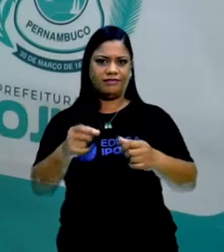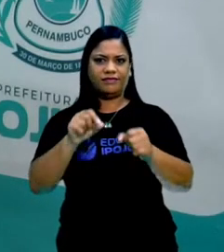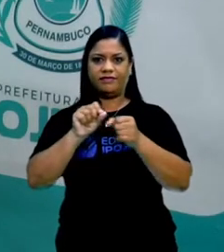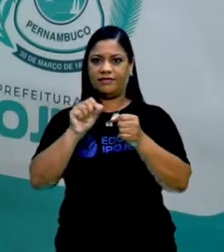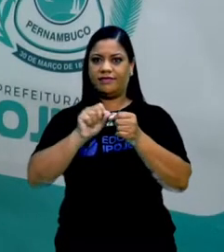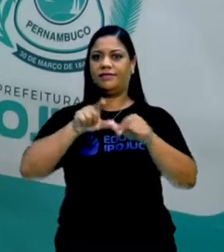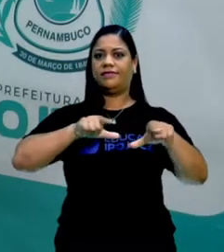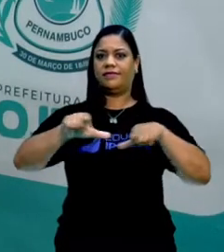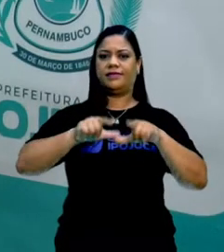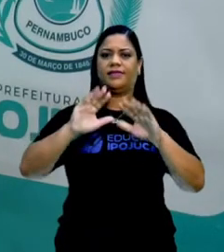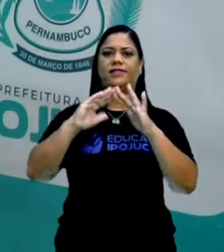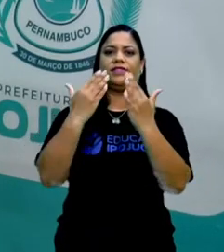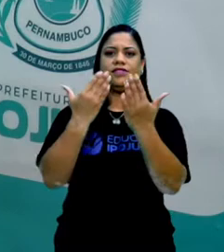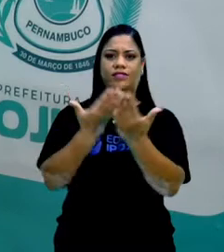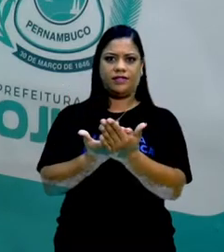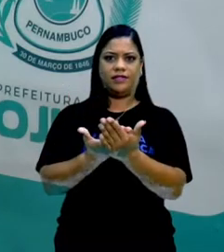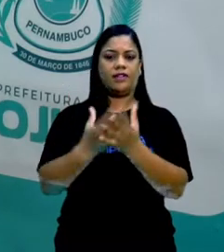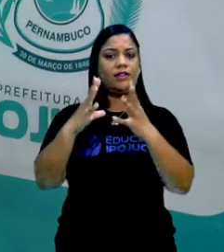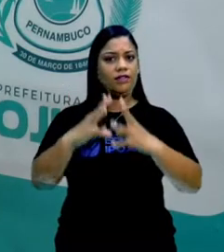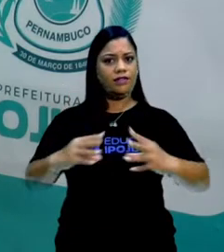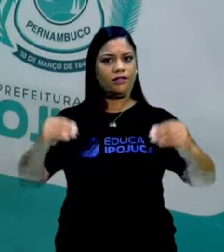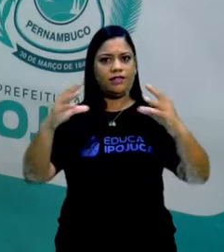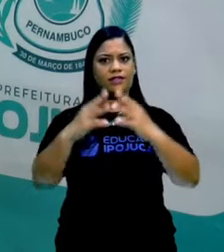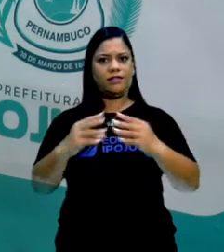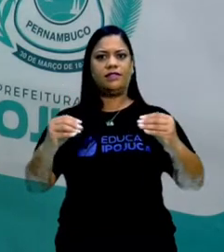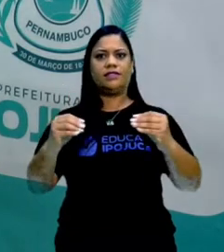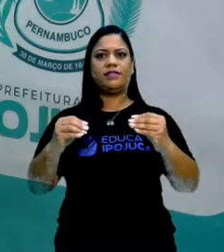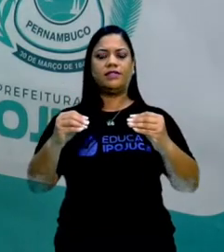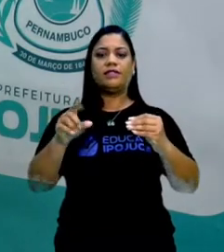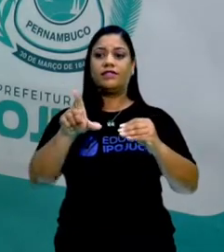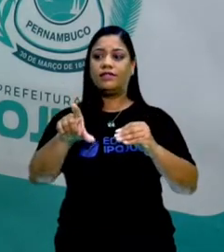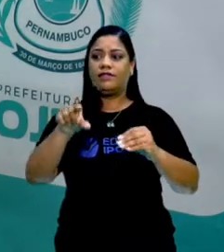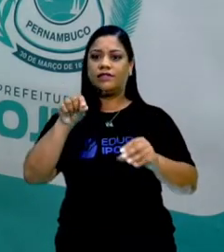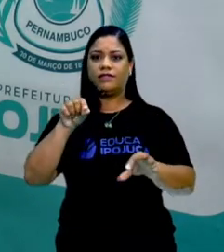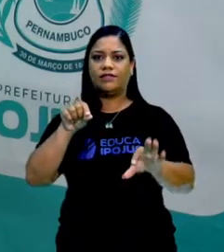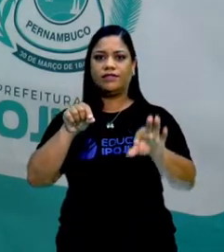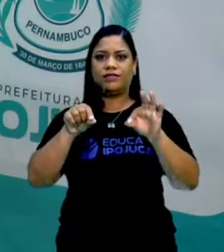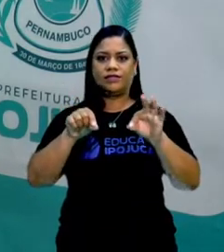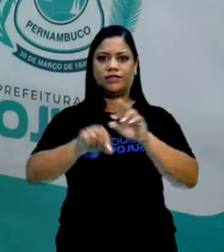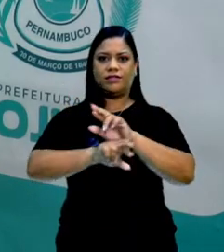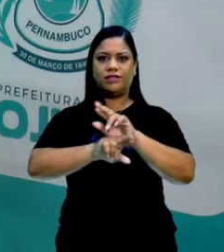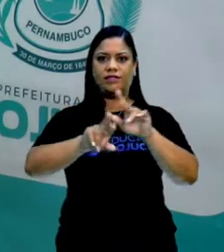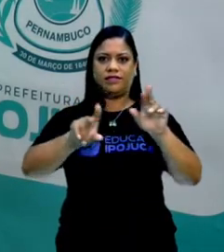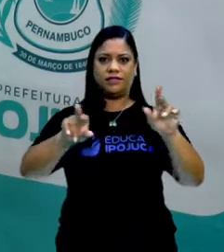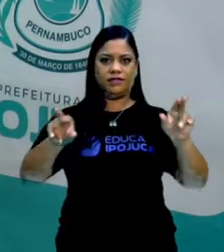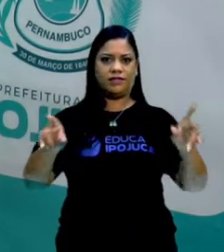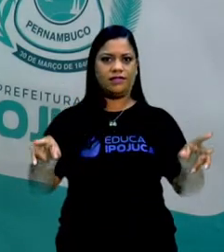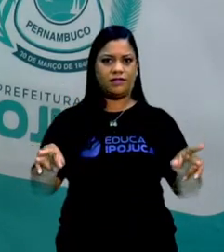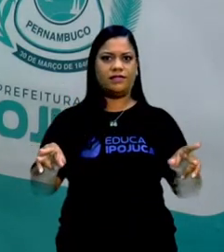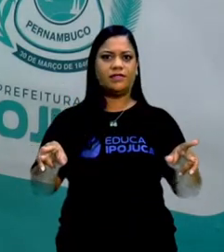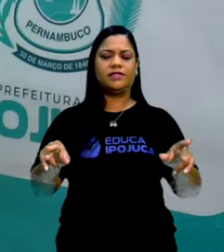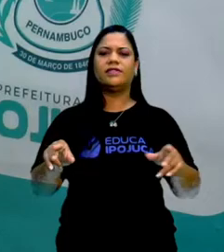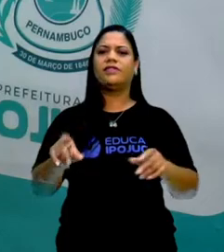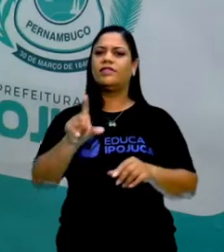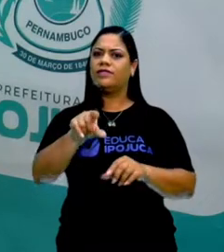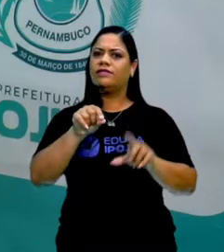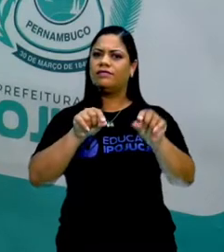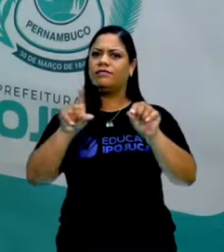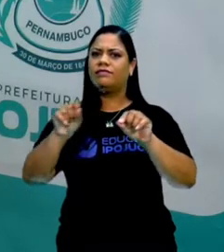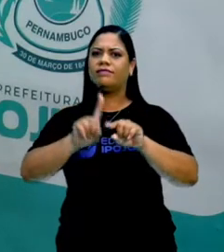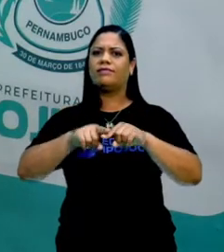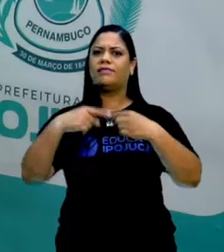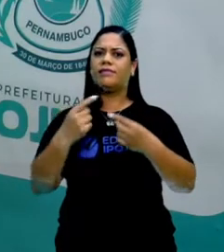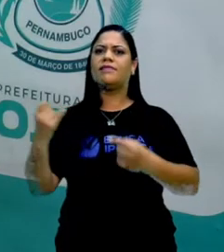como vocês podem ver, curadoria é você selecionar dentre várias opções, aquelas que